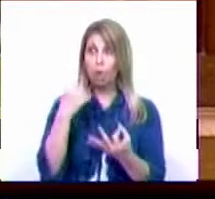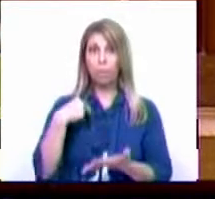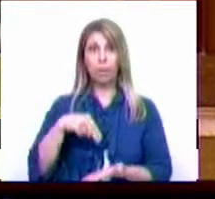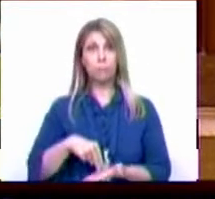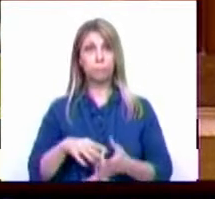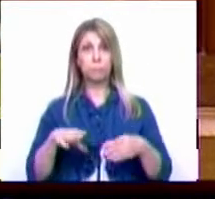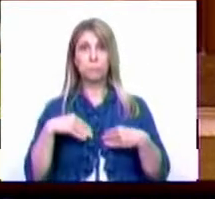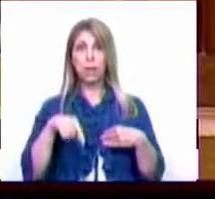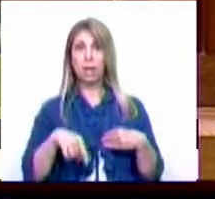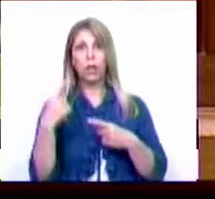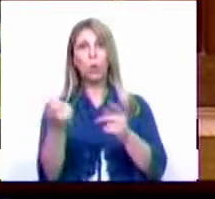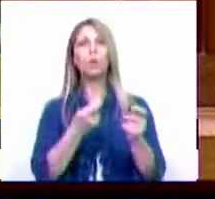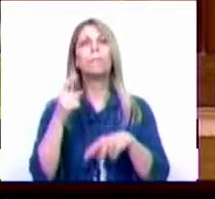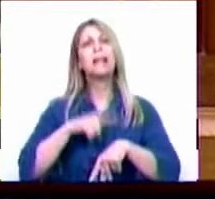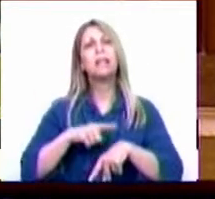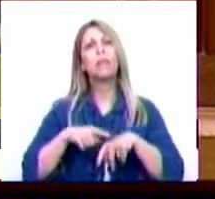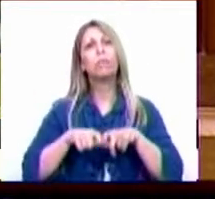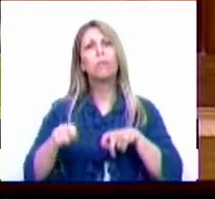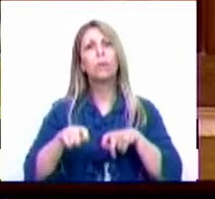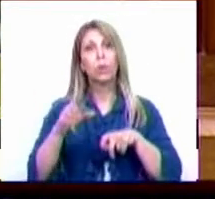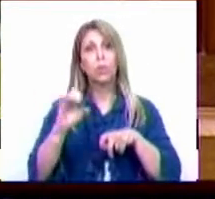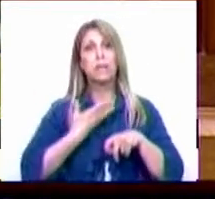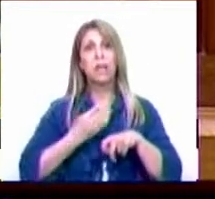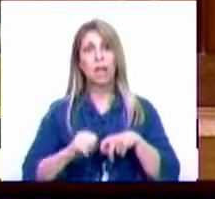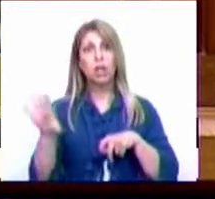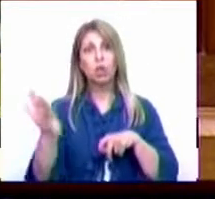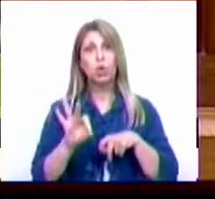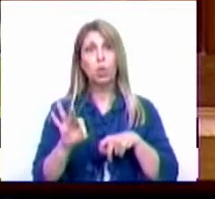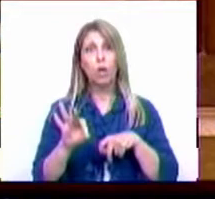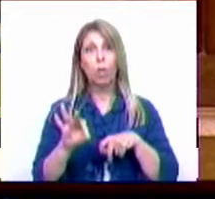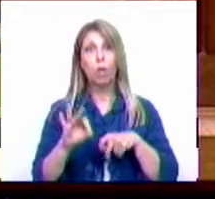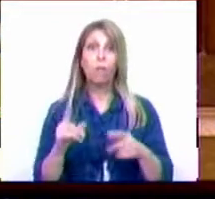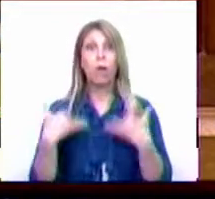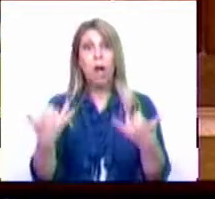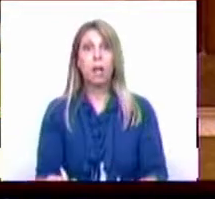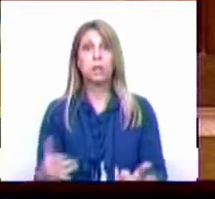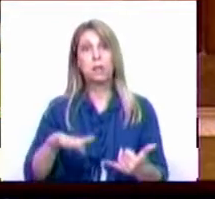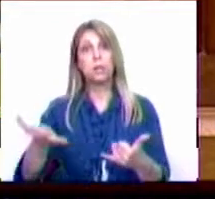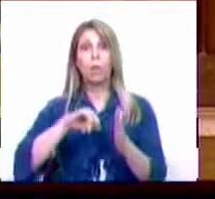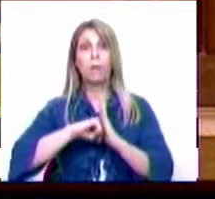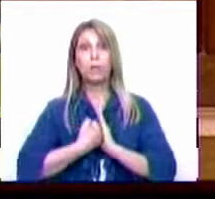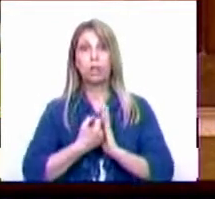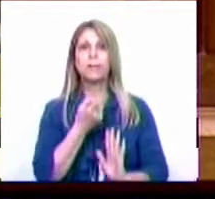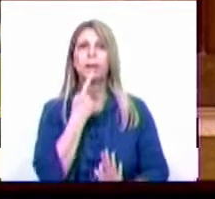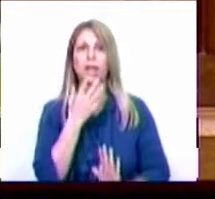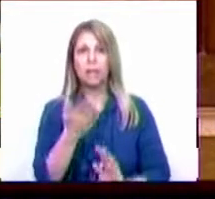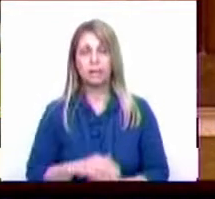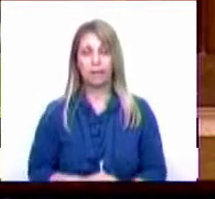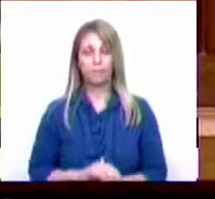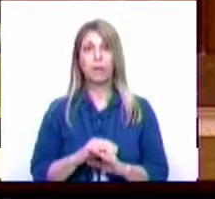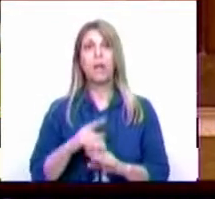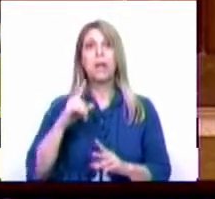o período temporal escolhido pelo CDS foi após o estado de emergência. Isto é, após 15